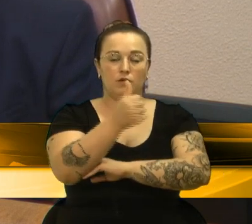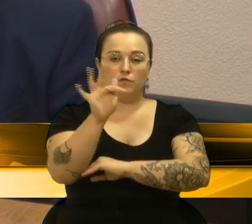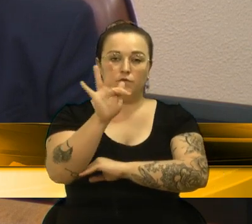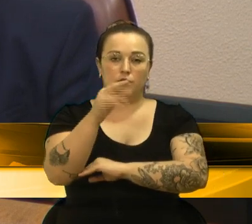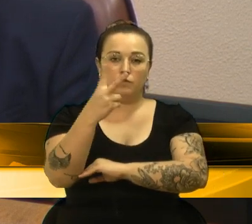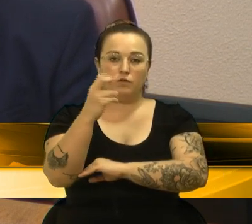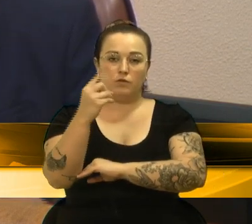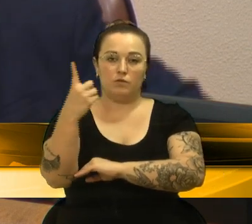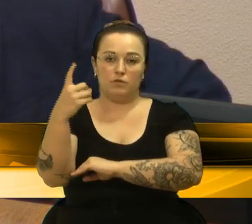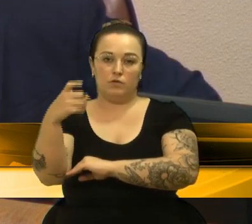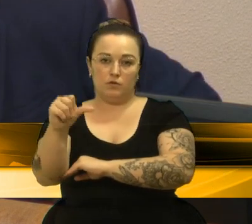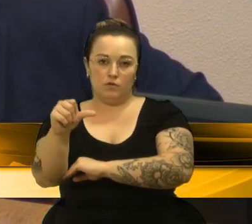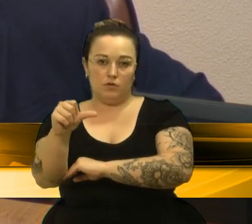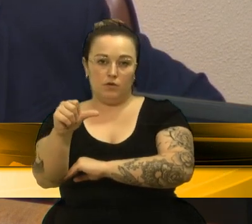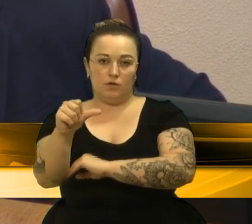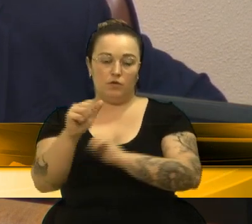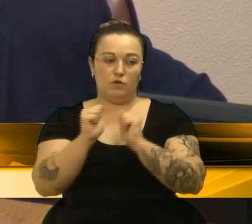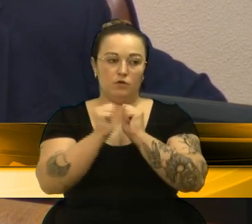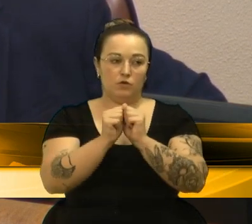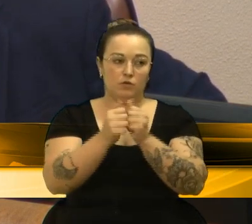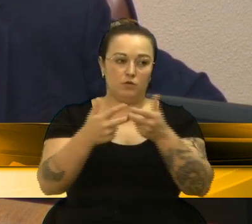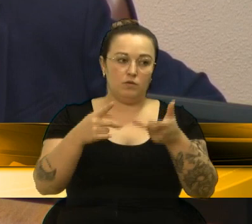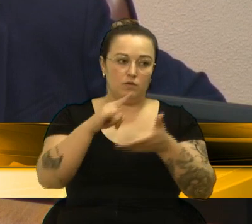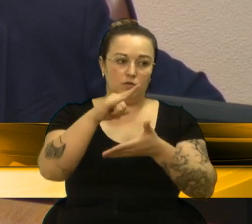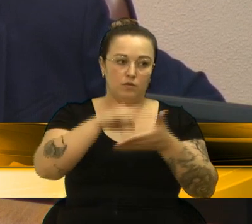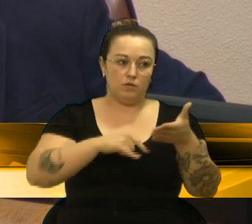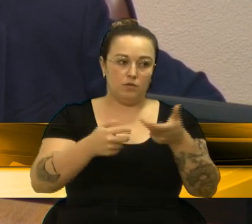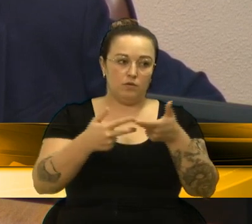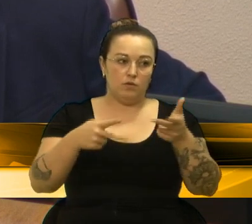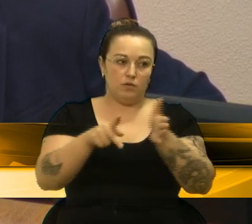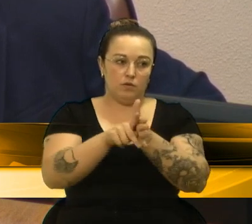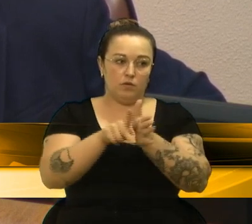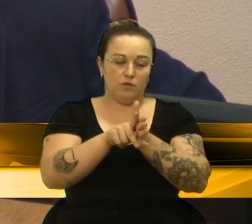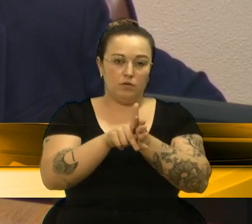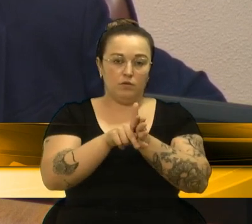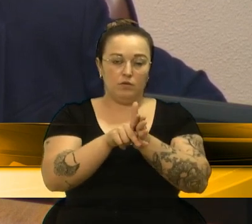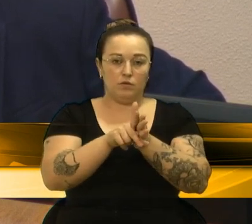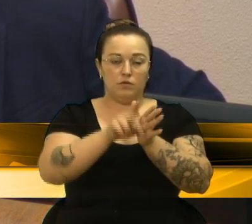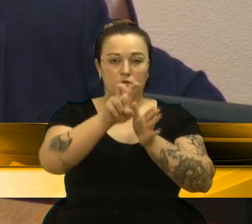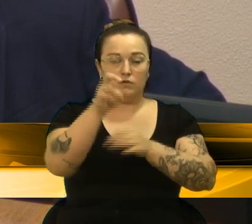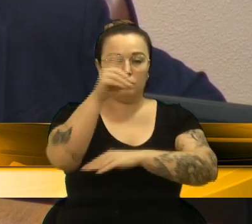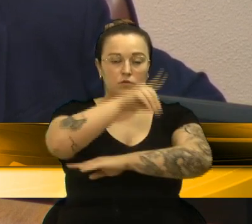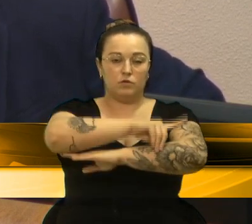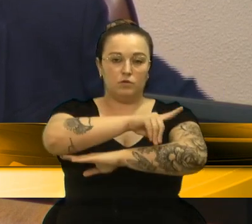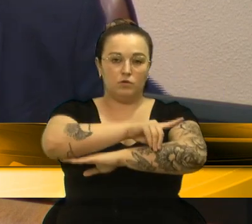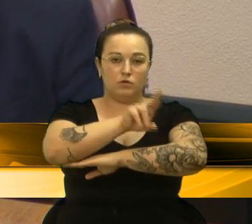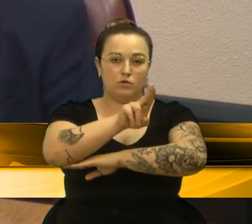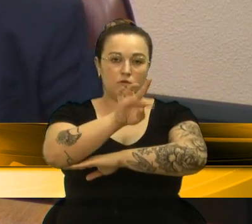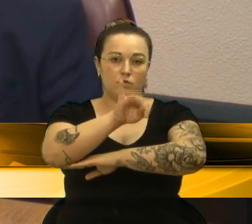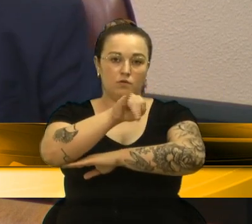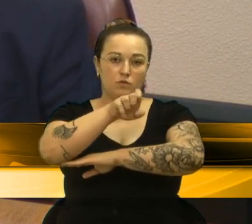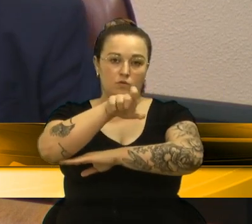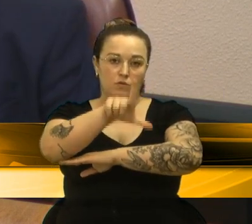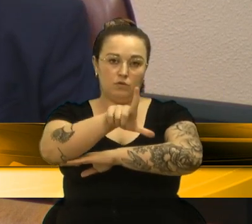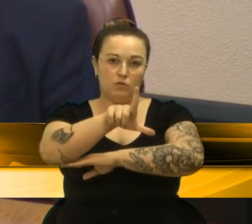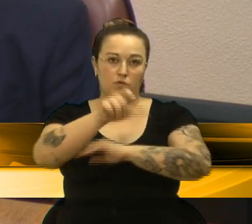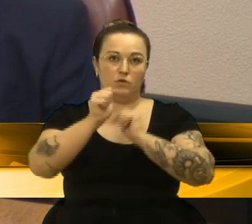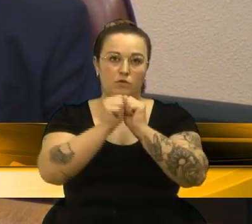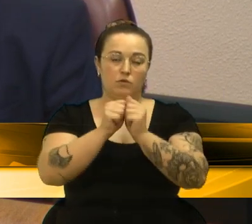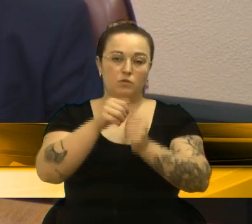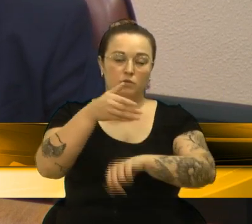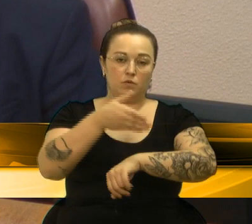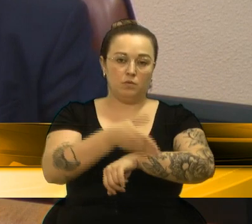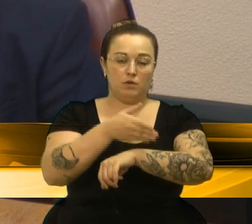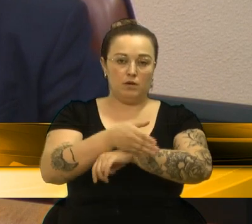antecedência de nove dias úteis da data referida à reunião, cumprindo com folga os cinco dias úteis de antecedência mínima para a convocação dos membros desse CMS